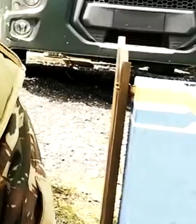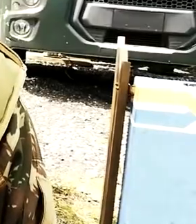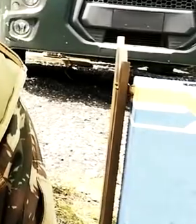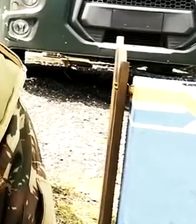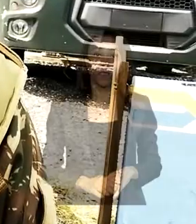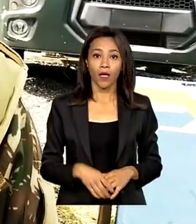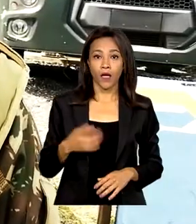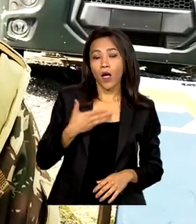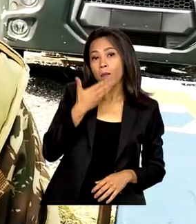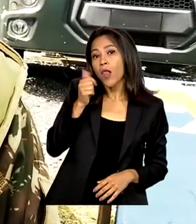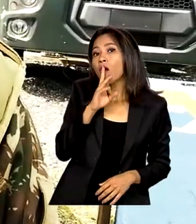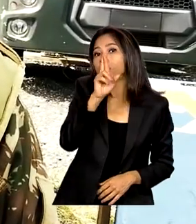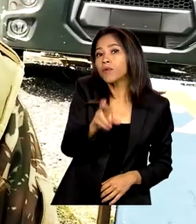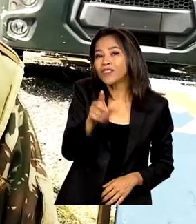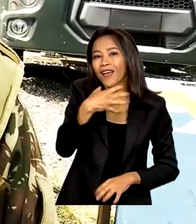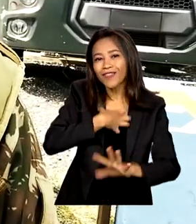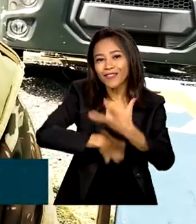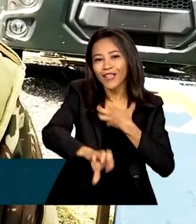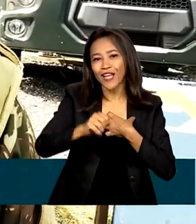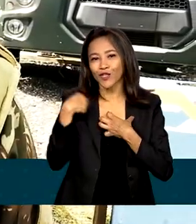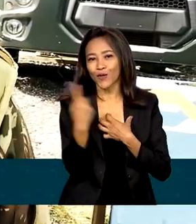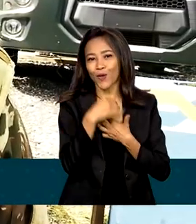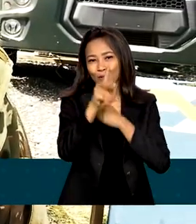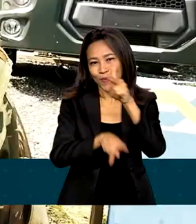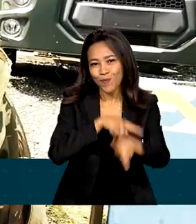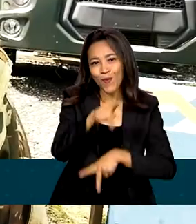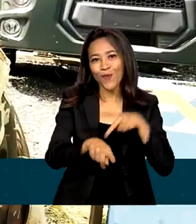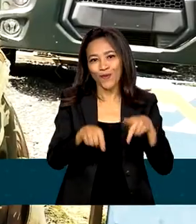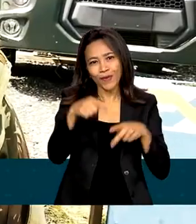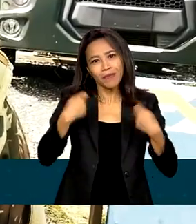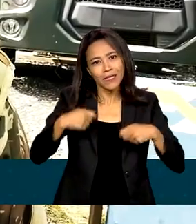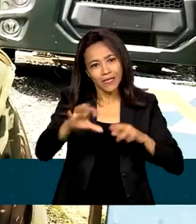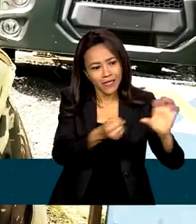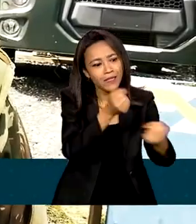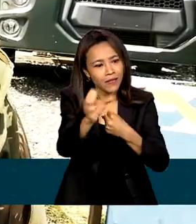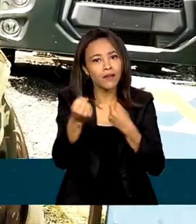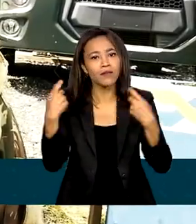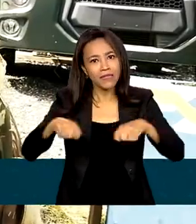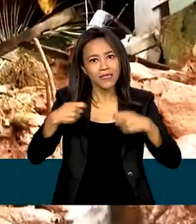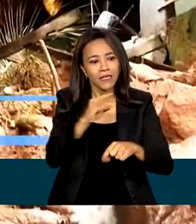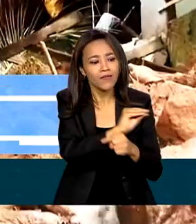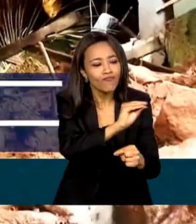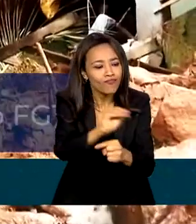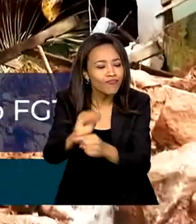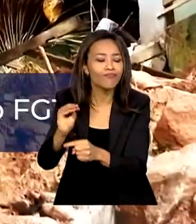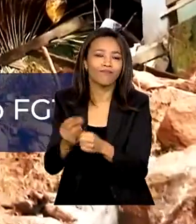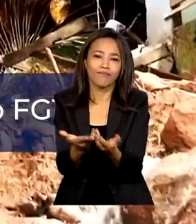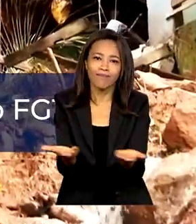O melhor resultado é a solidariedade com o nosso povo, com a nossa gente, que tem que ser salva, tem que ser assistida.